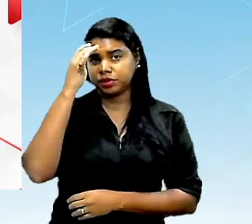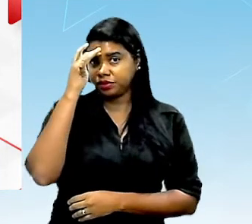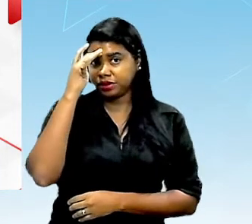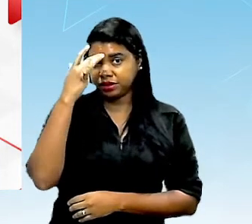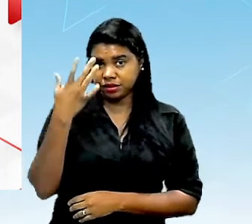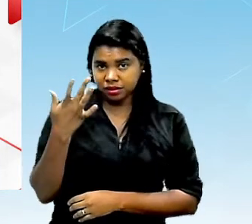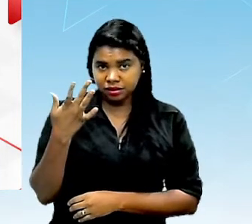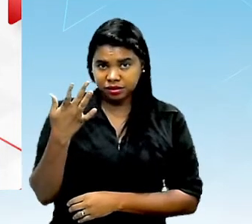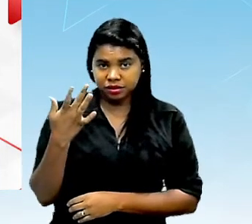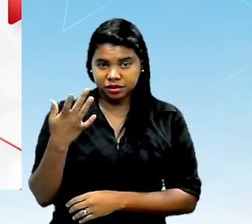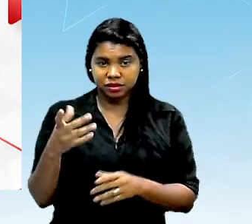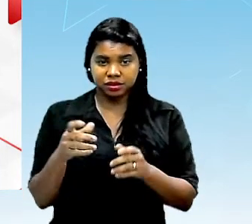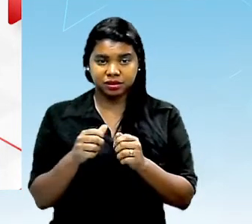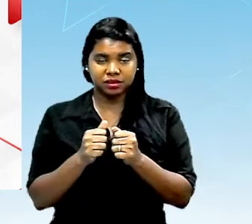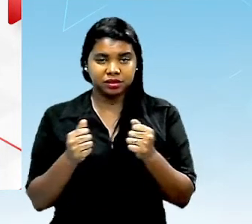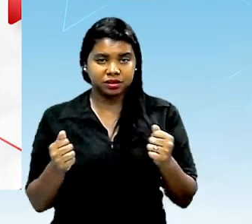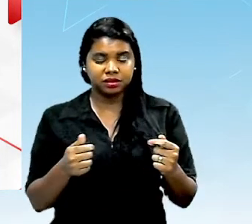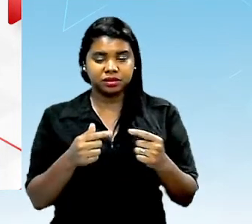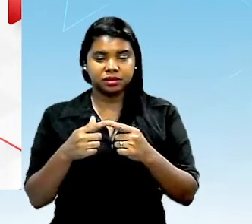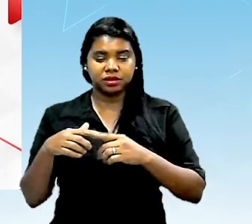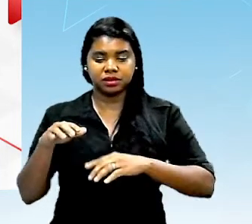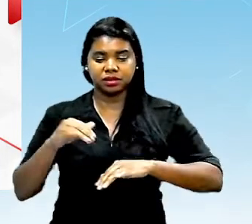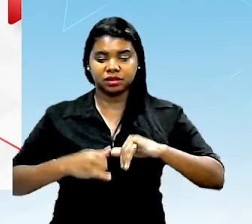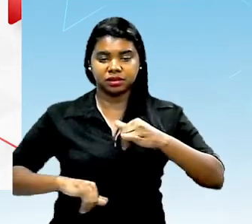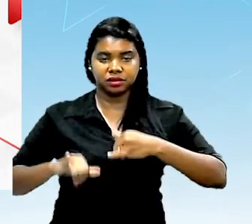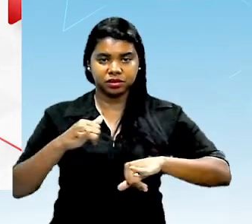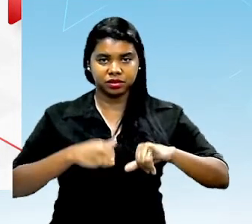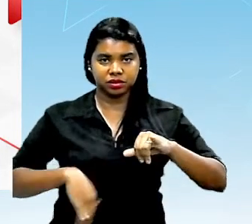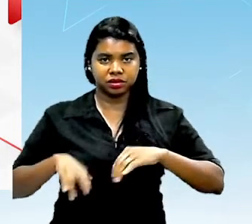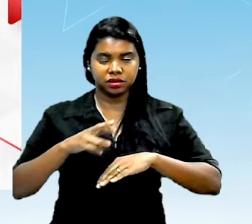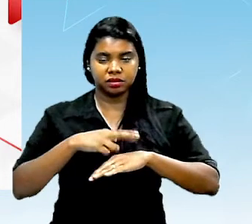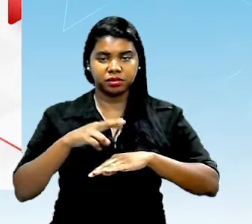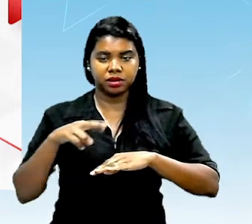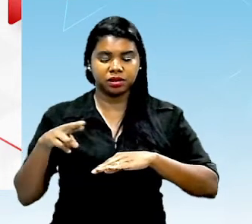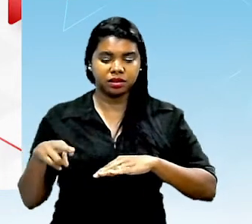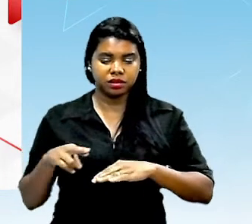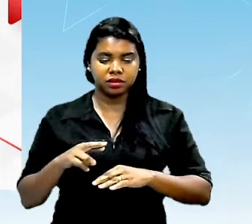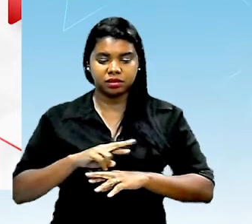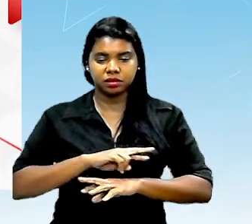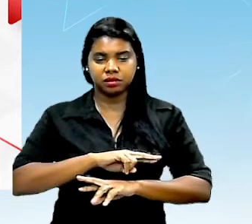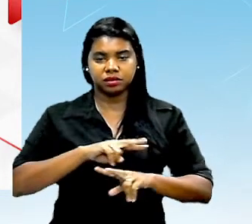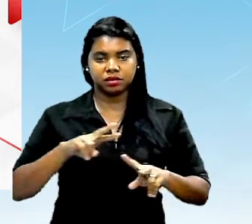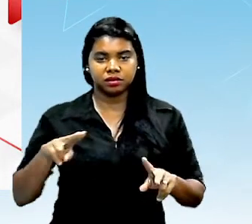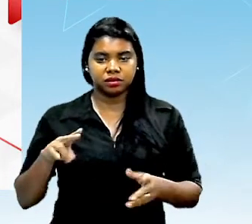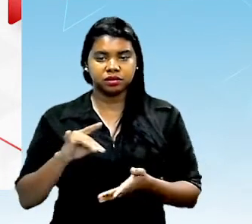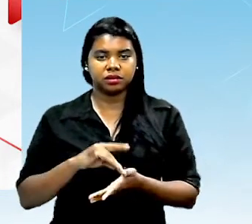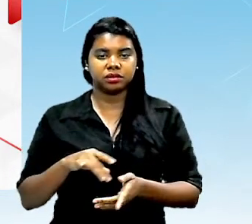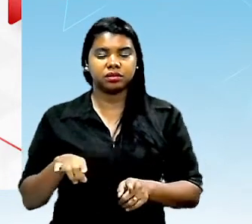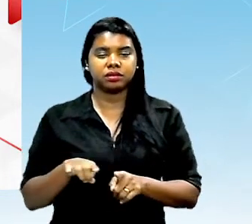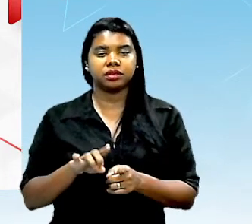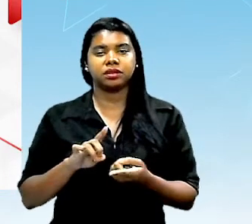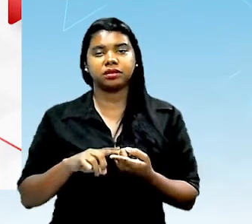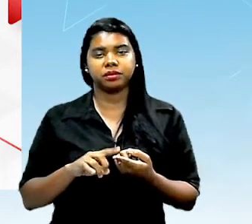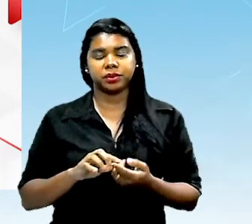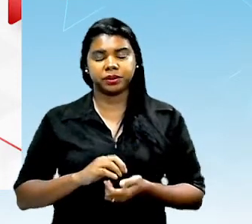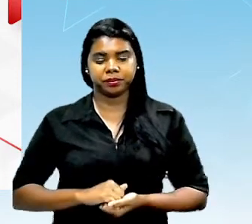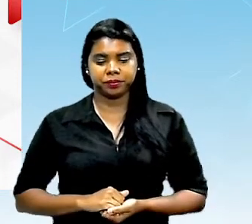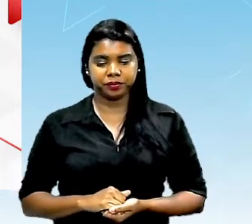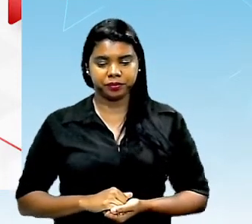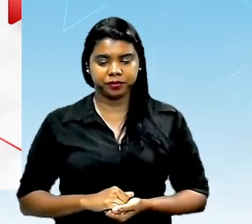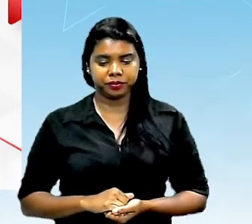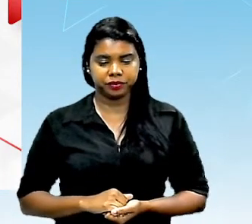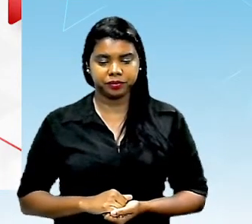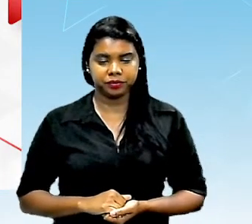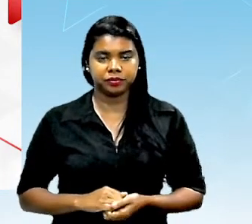a quebra de ligações químicas as reações então as proteínas tem várias utilidades mas a principal é uma